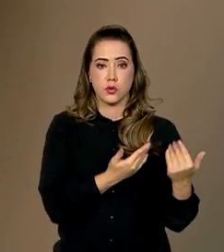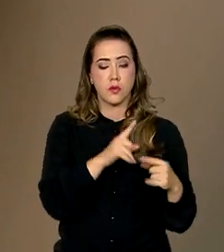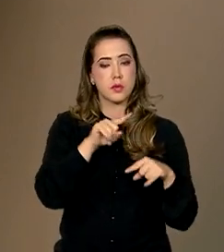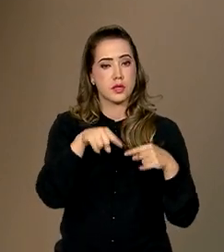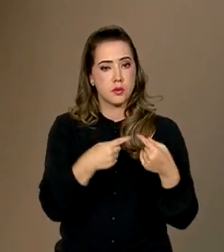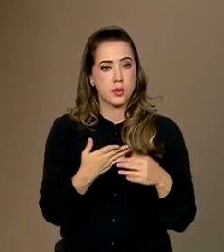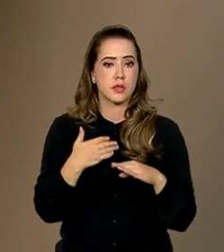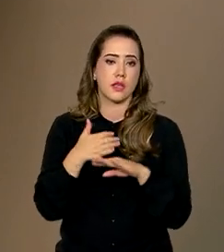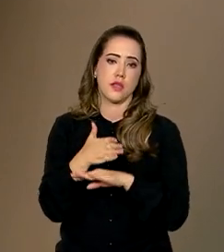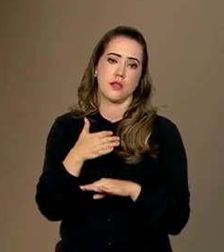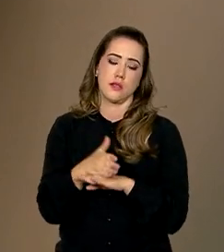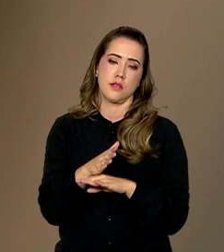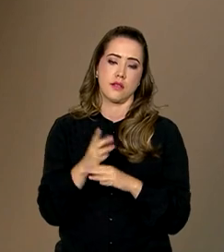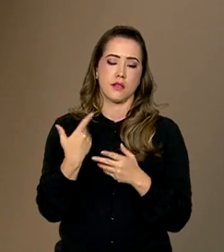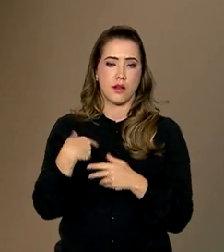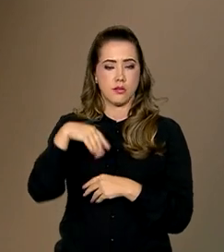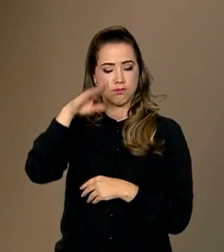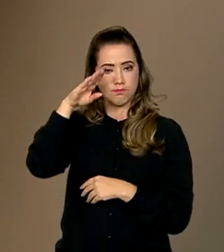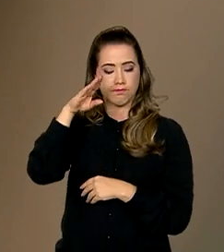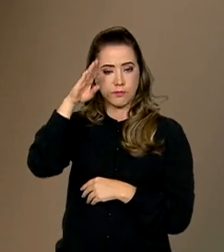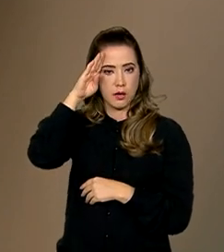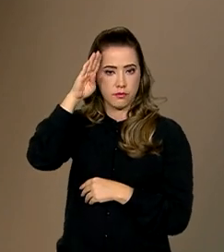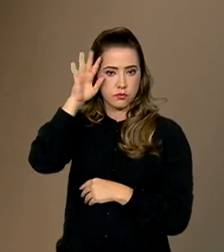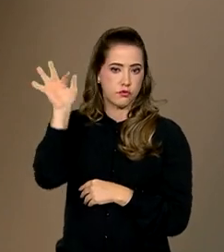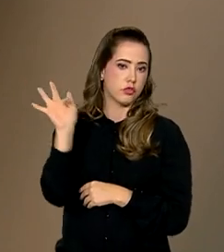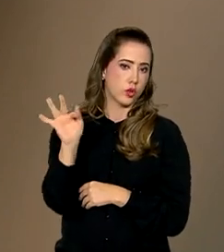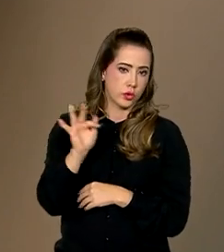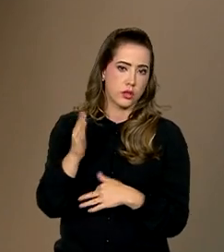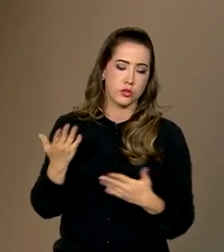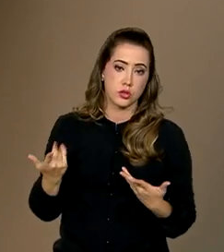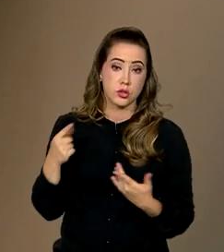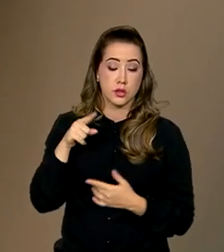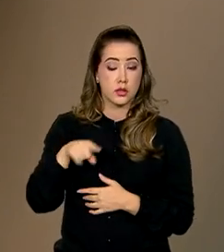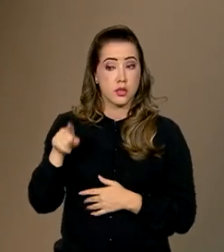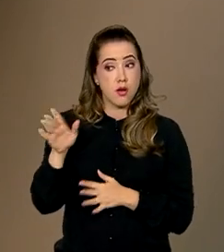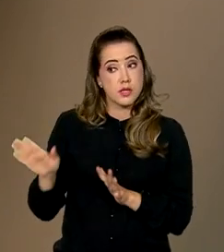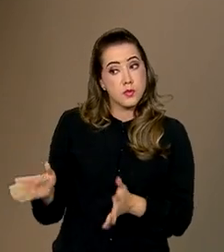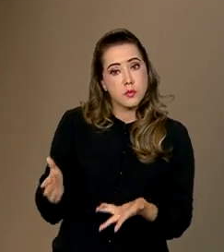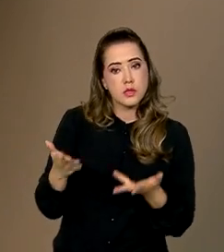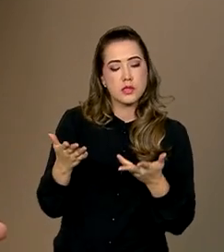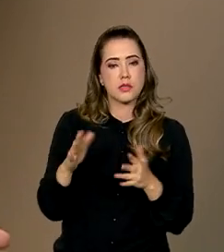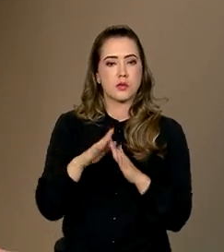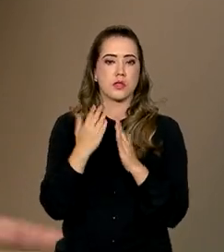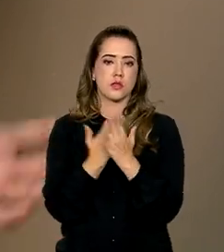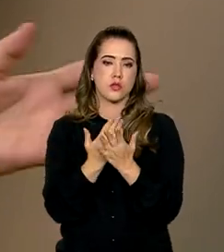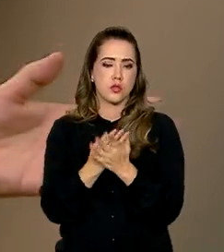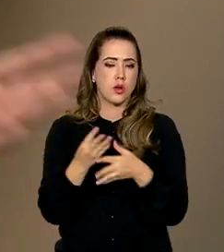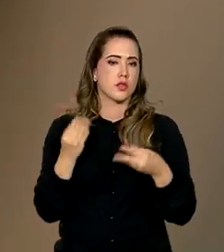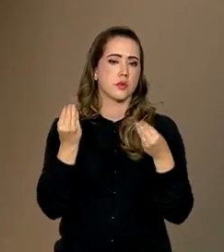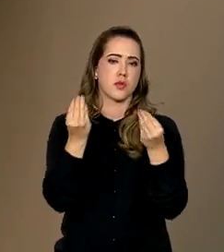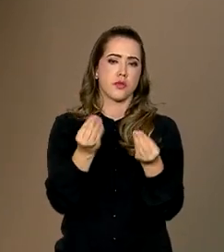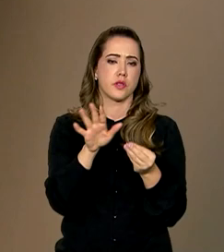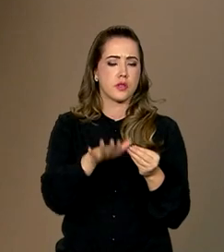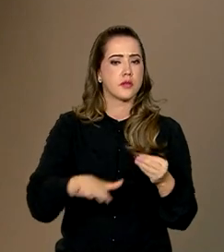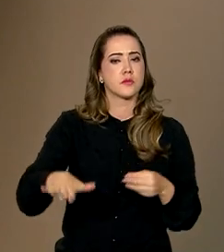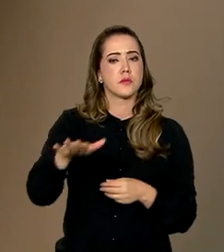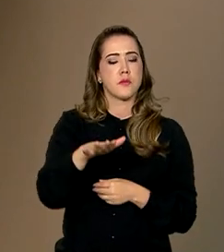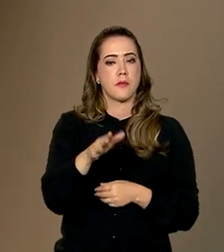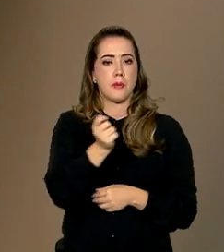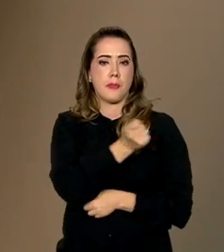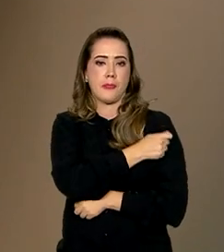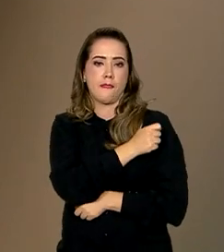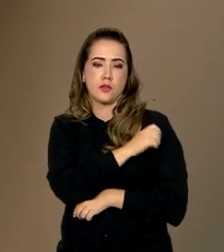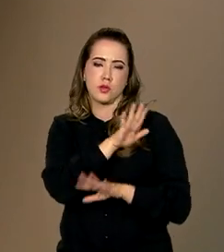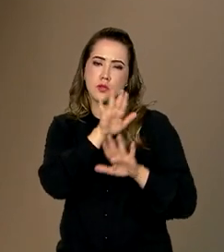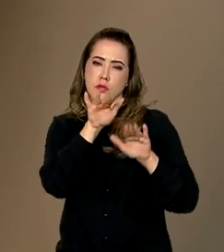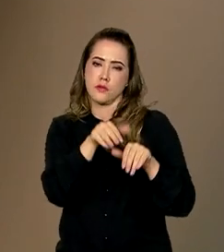ingressar na educação superior. Então, essa mobilização das escolas para levar todos os seus estudantes